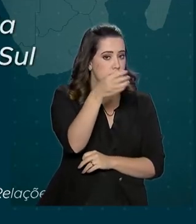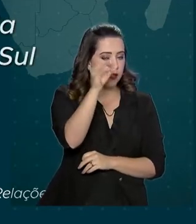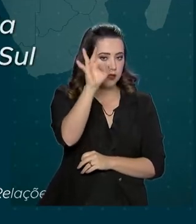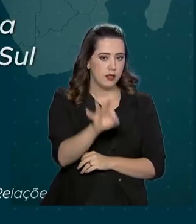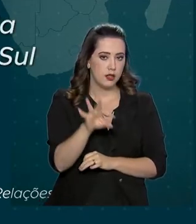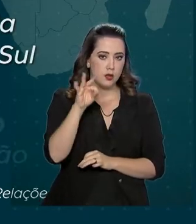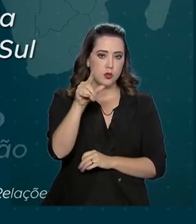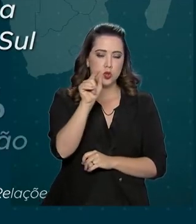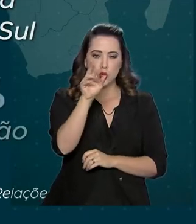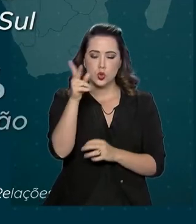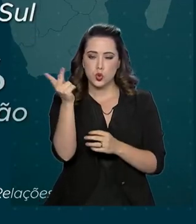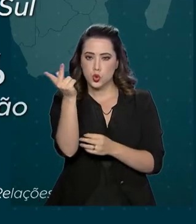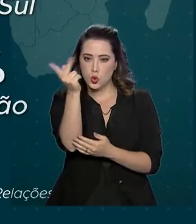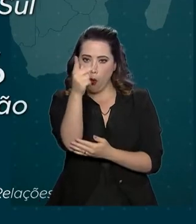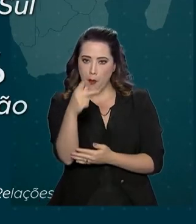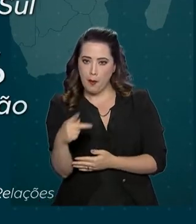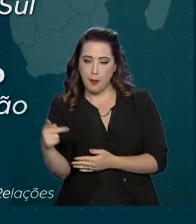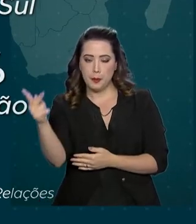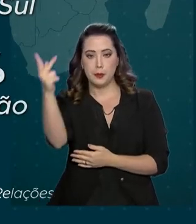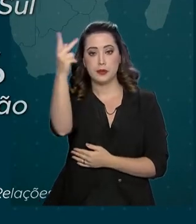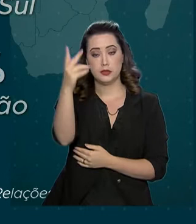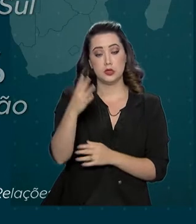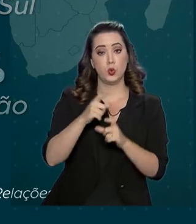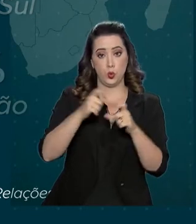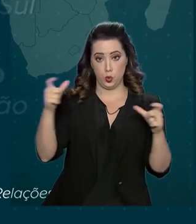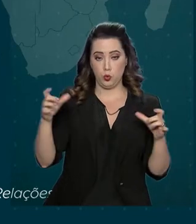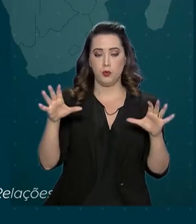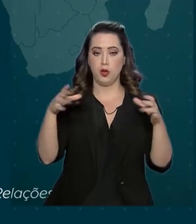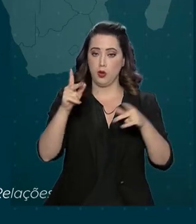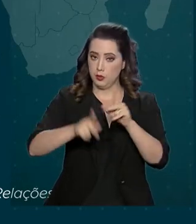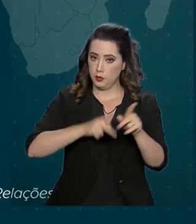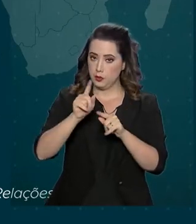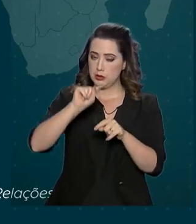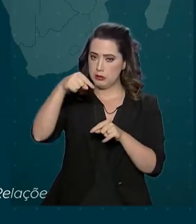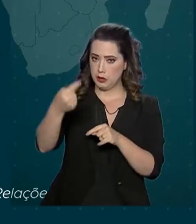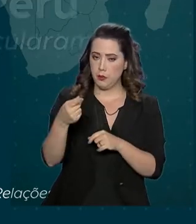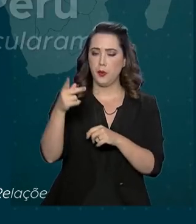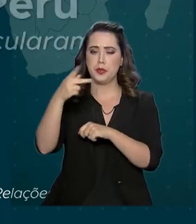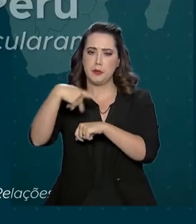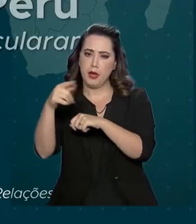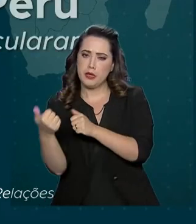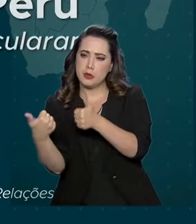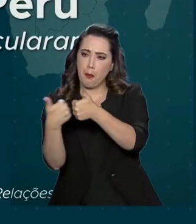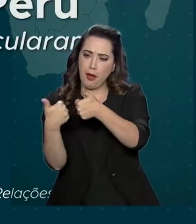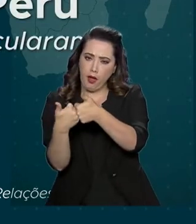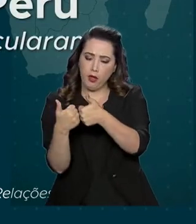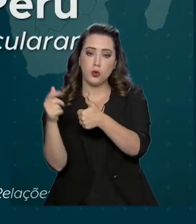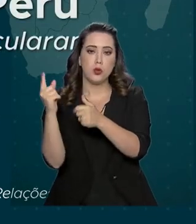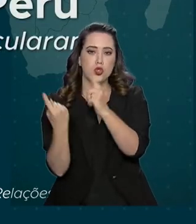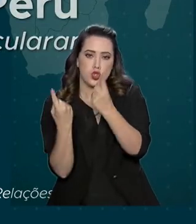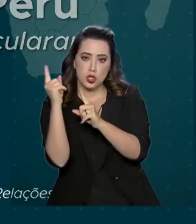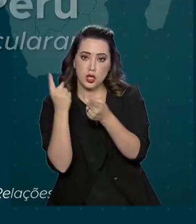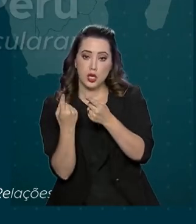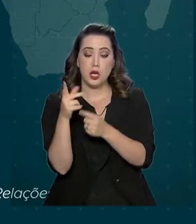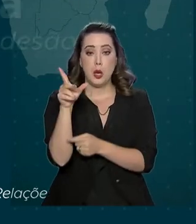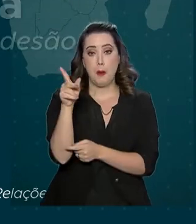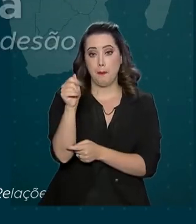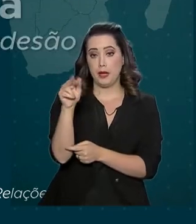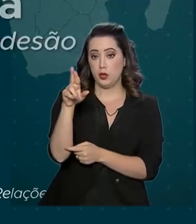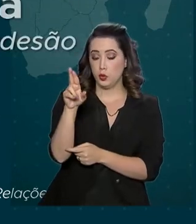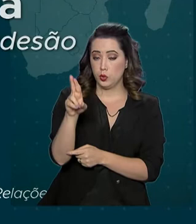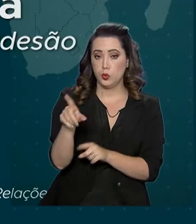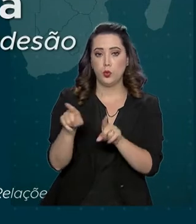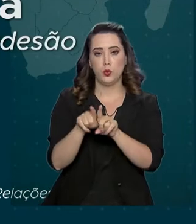América do Sul e a maioria da população. Com o passar dos anos, países como Chile e Peru também se vincularam. A